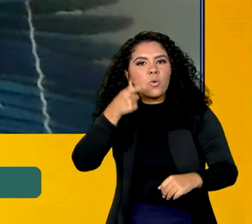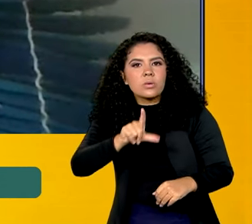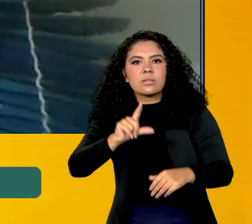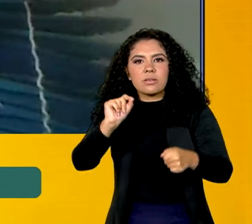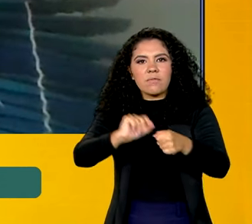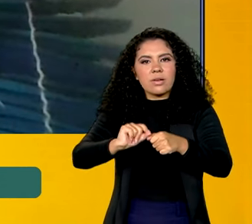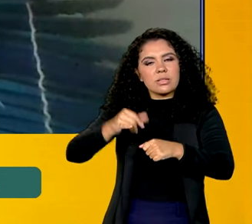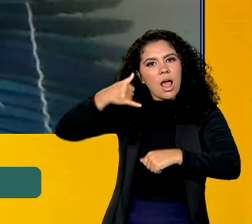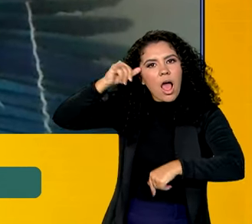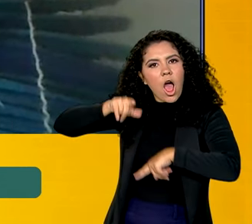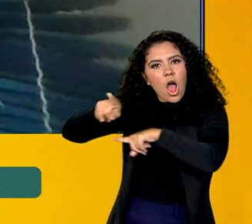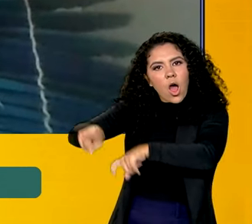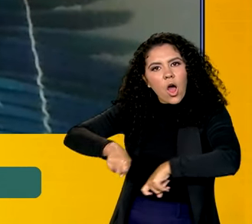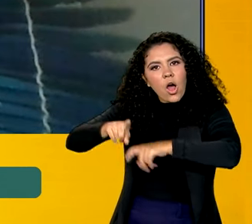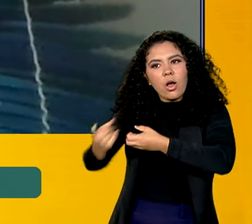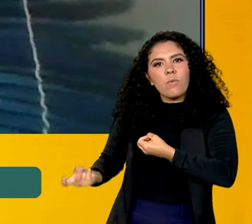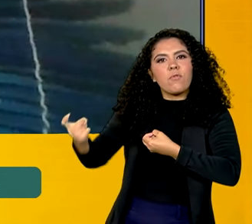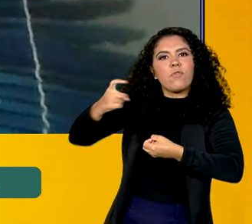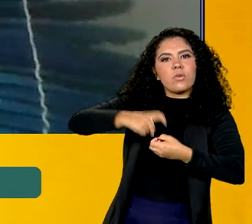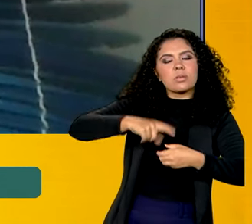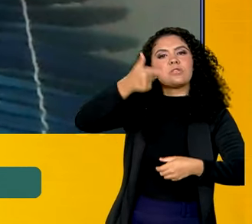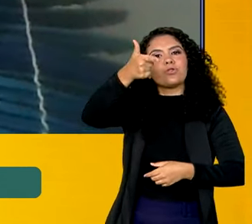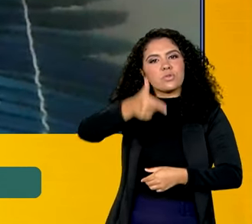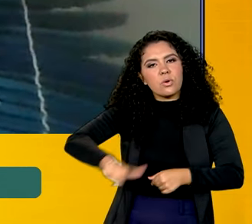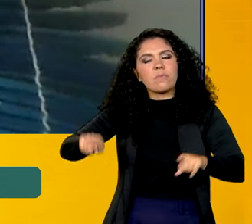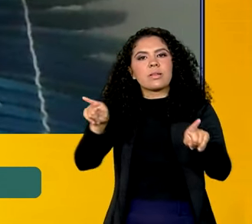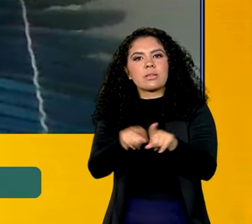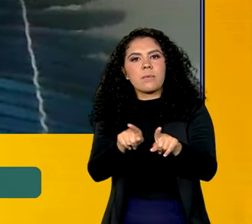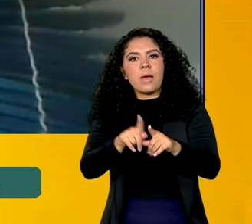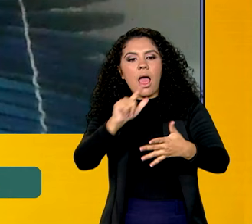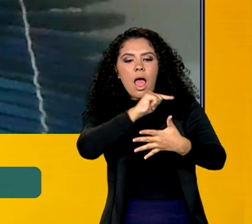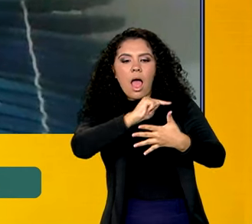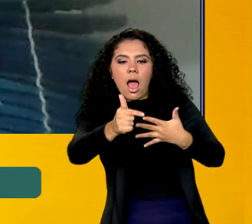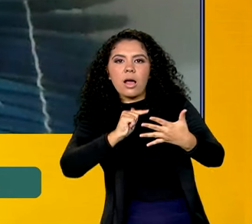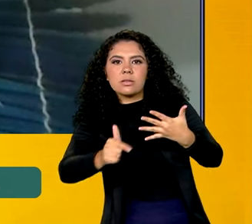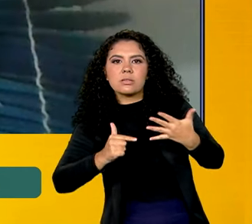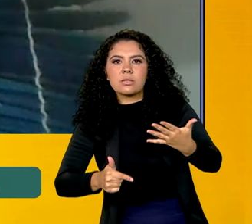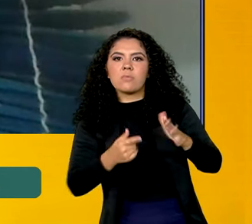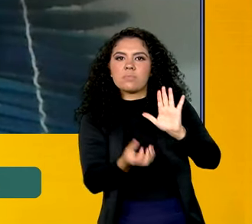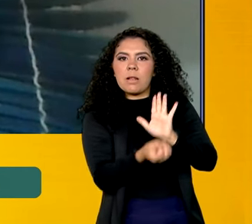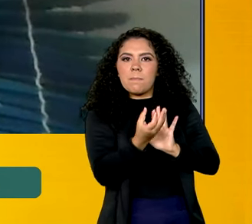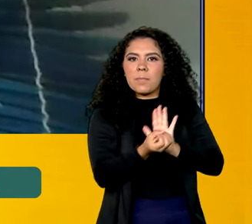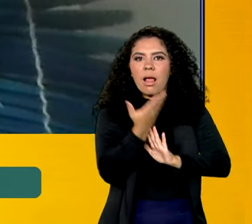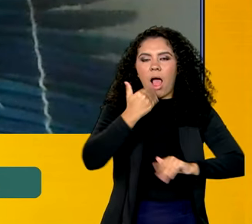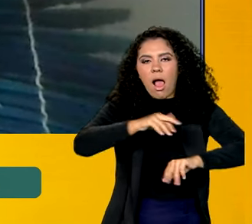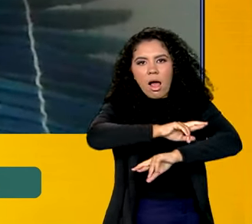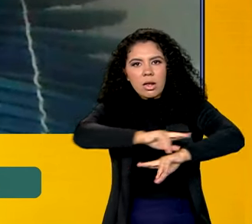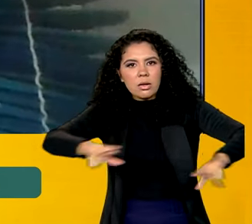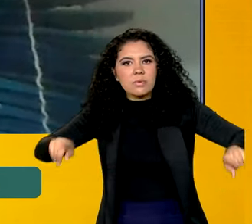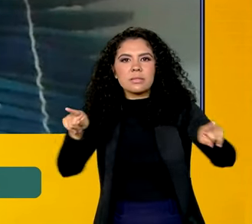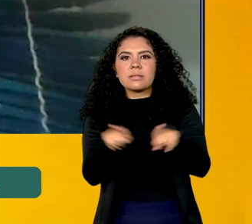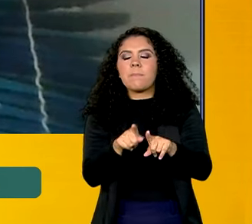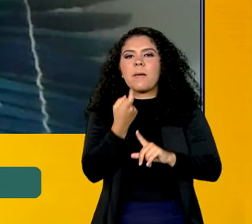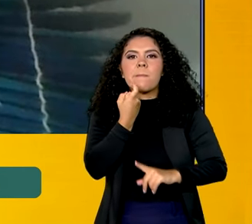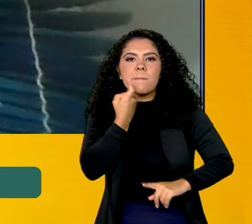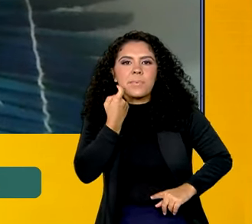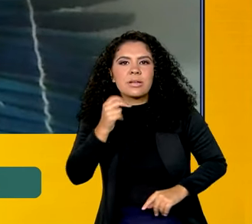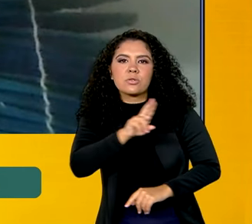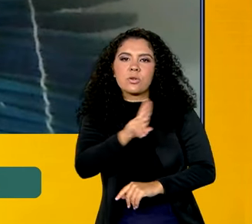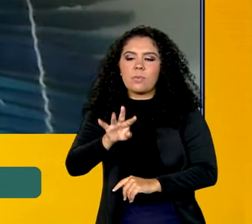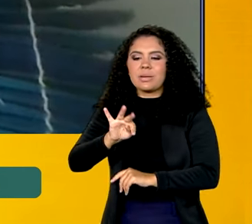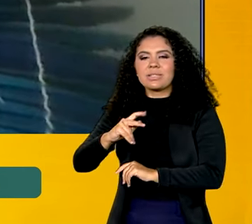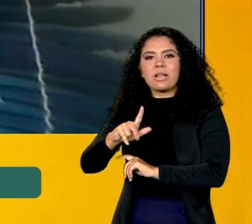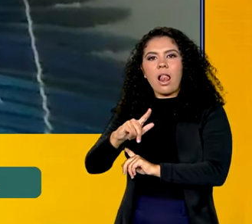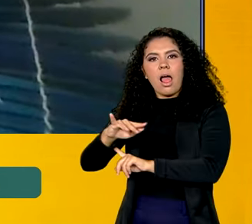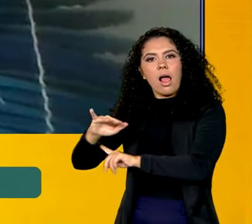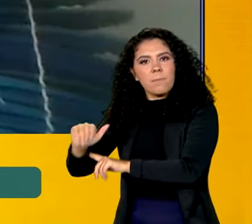roças nos territórios, e iniciando também ações de produção de alimentos, de criação de tilapes no território, são ações